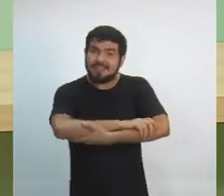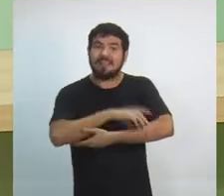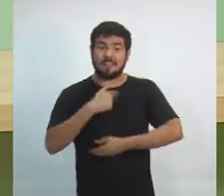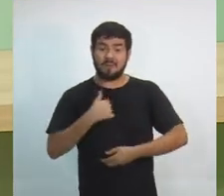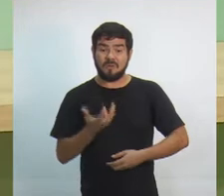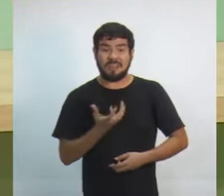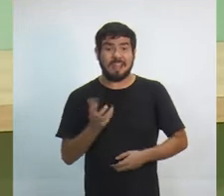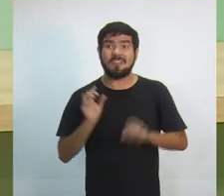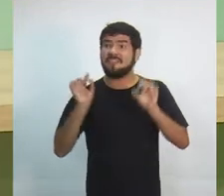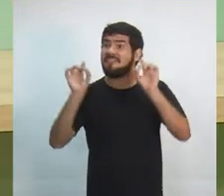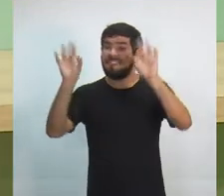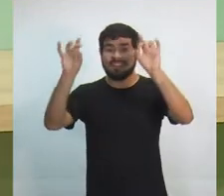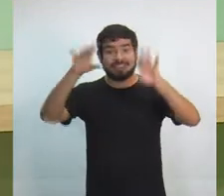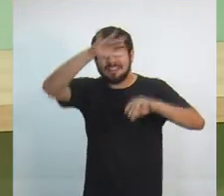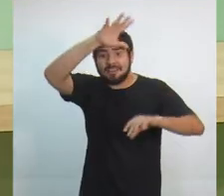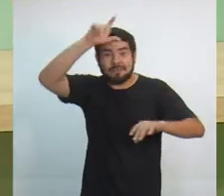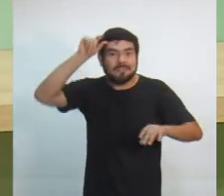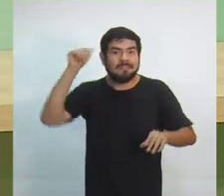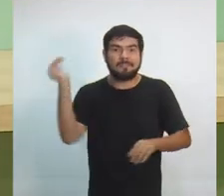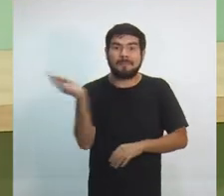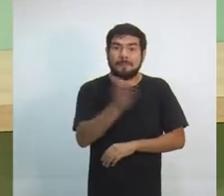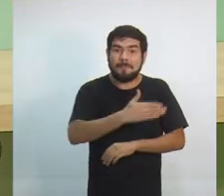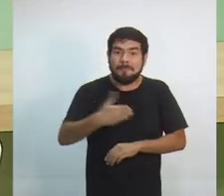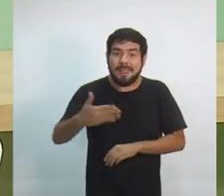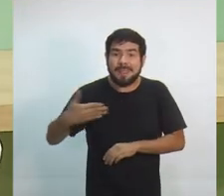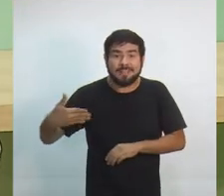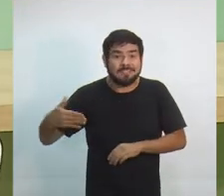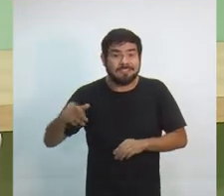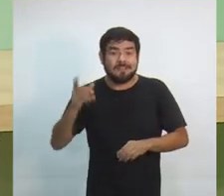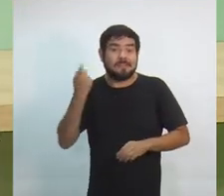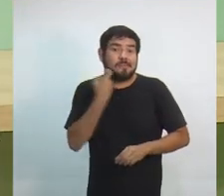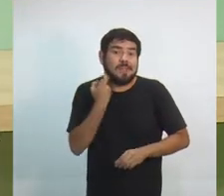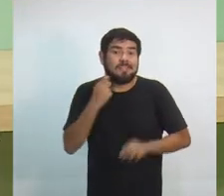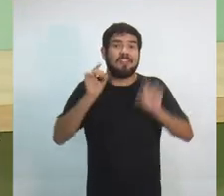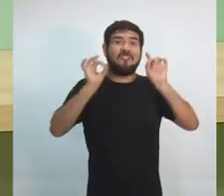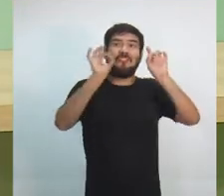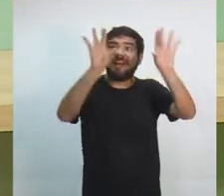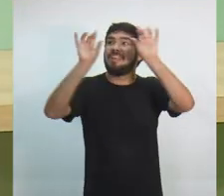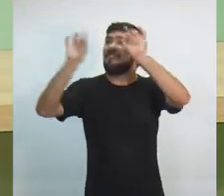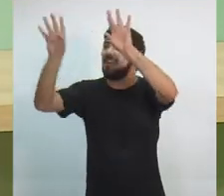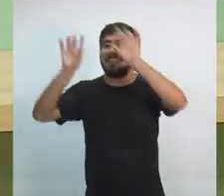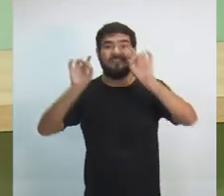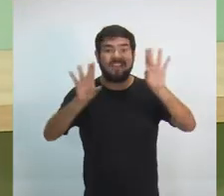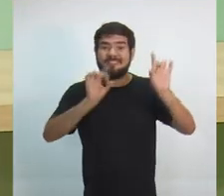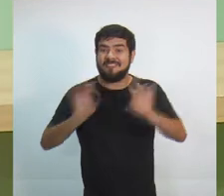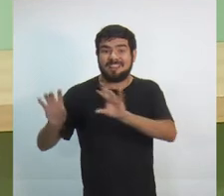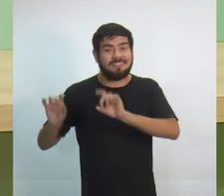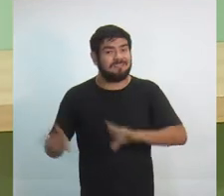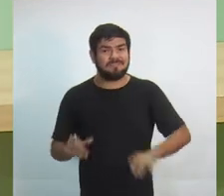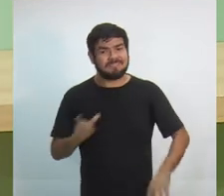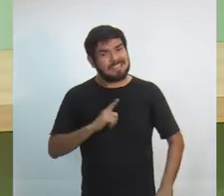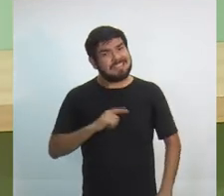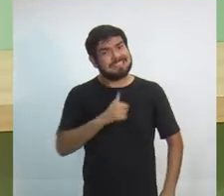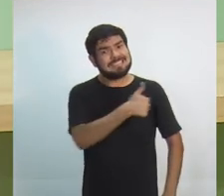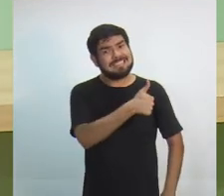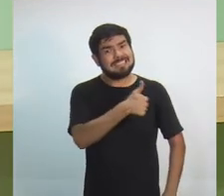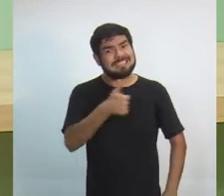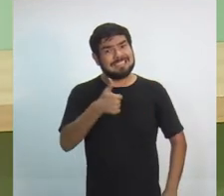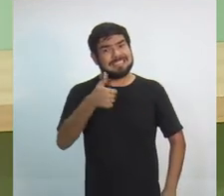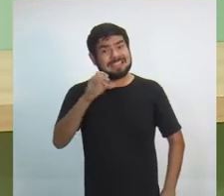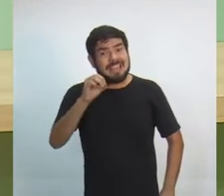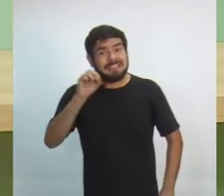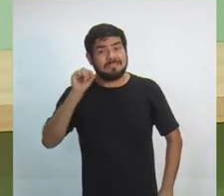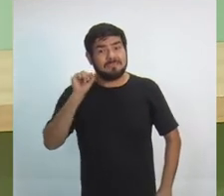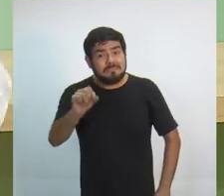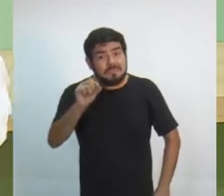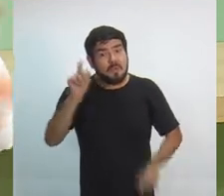o nosso peixe. mais de 50% do nosso pescado e nós temos mais de 110 mil pescadores no Amazonas. Mais